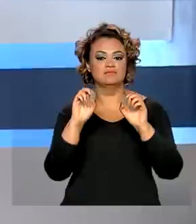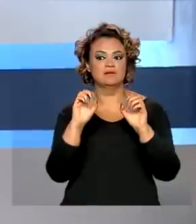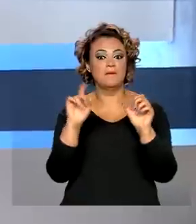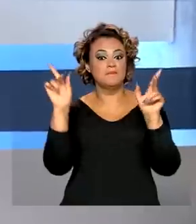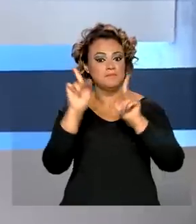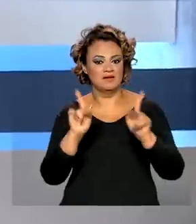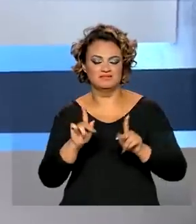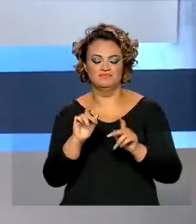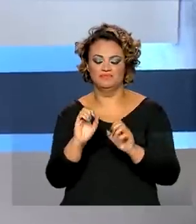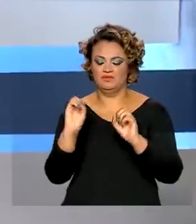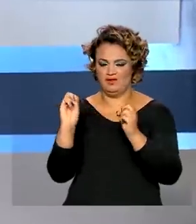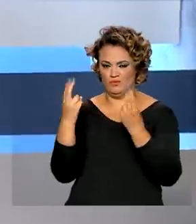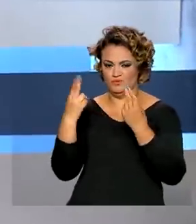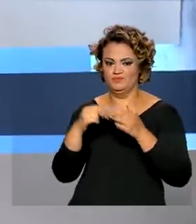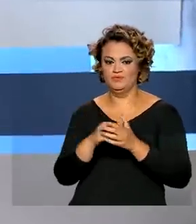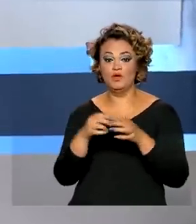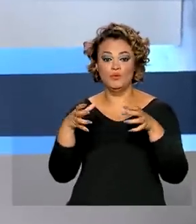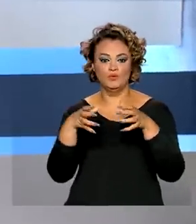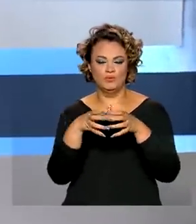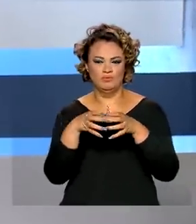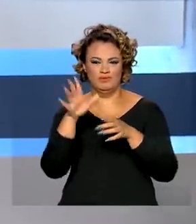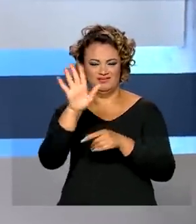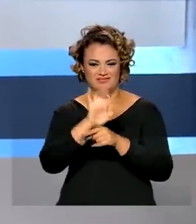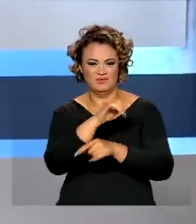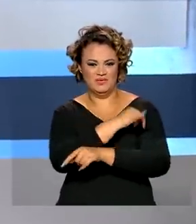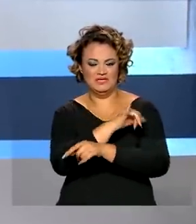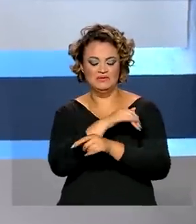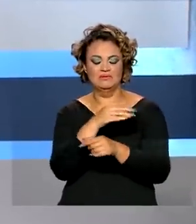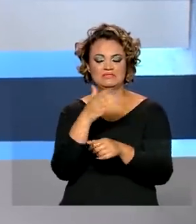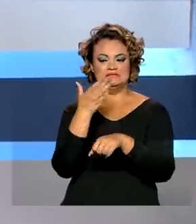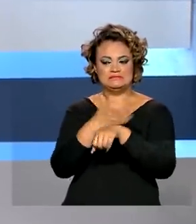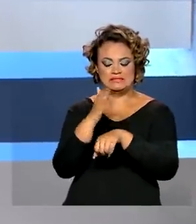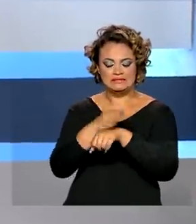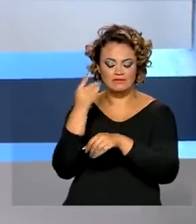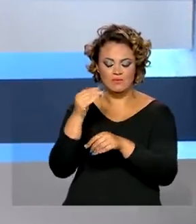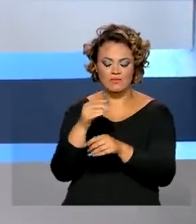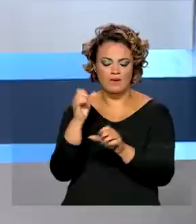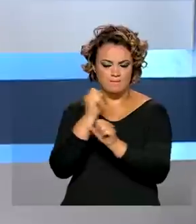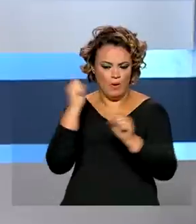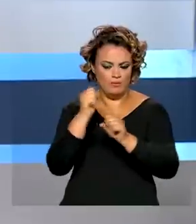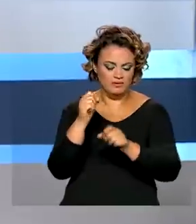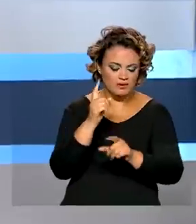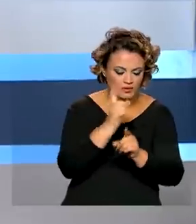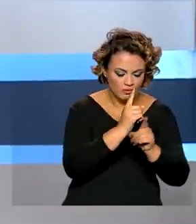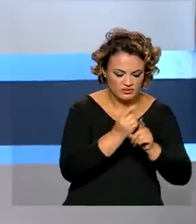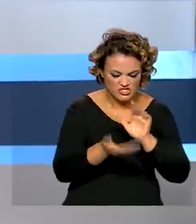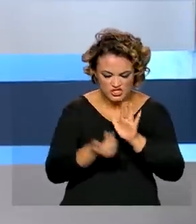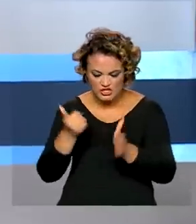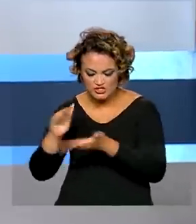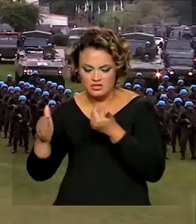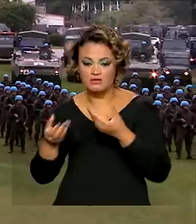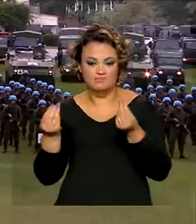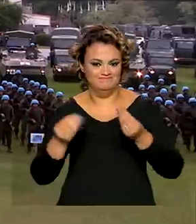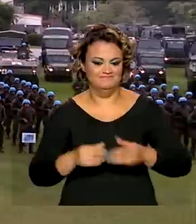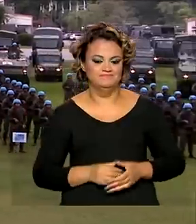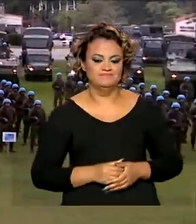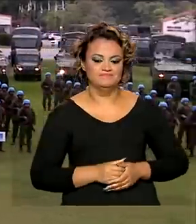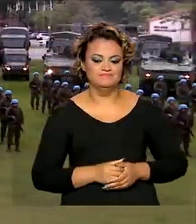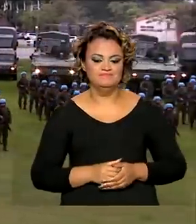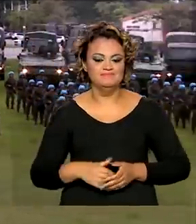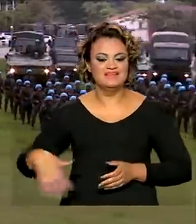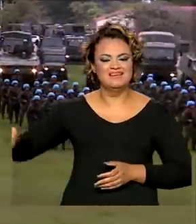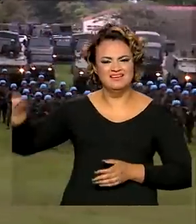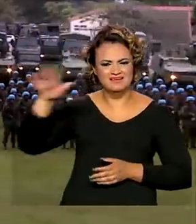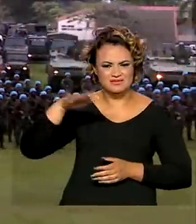Janeiro, grupos de elite de fuzileiros navais treinam o desarmamento de bombas e simulações de combate. Com um